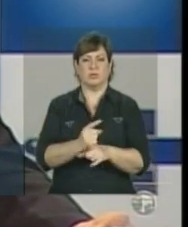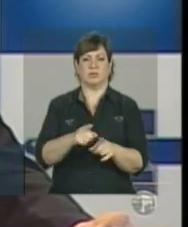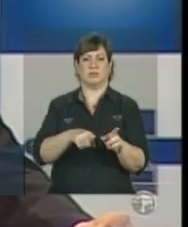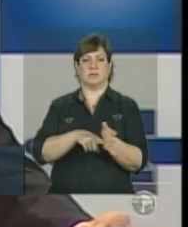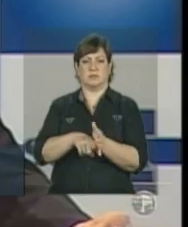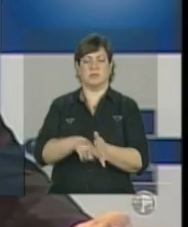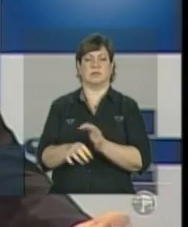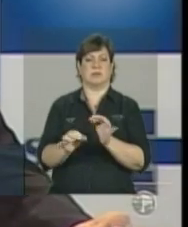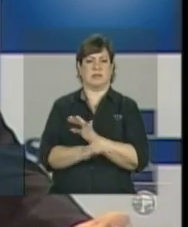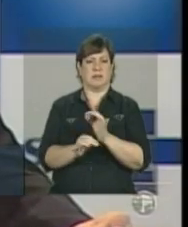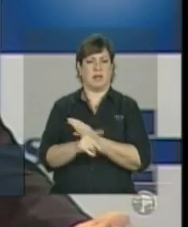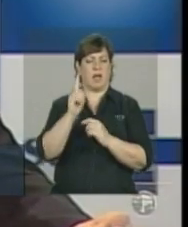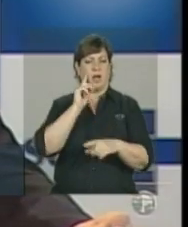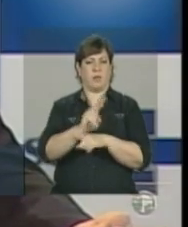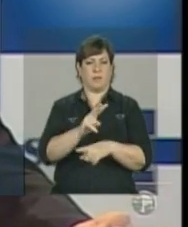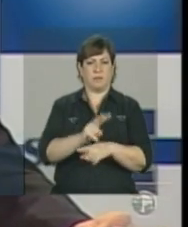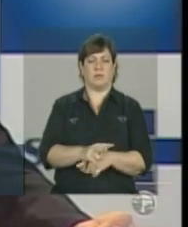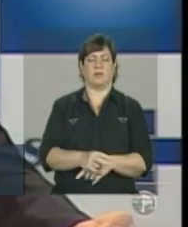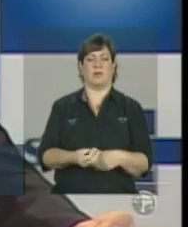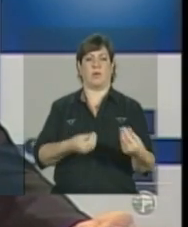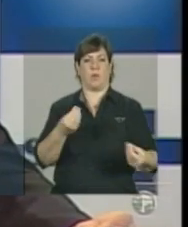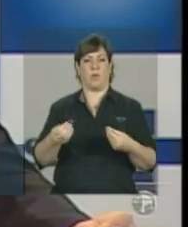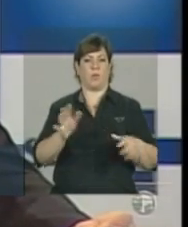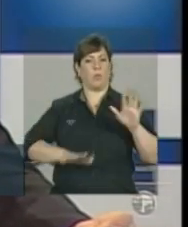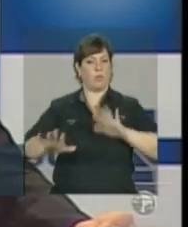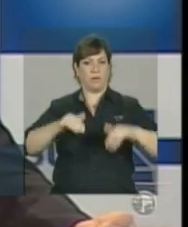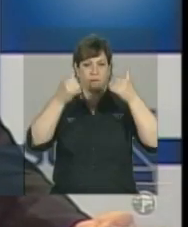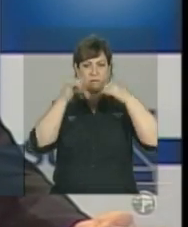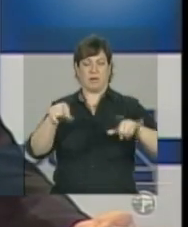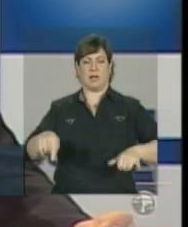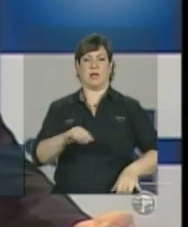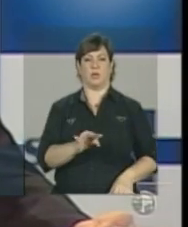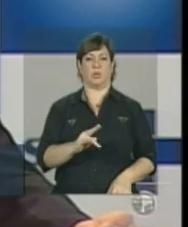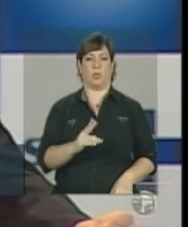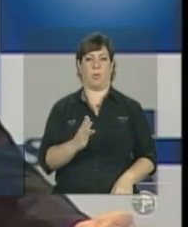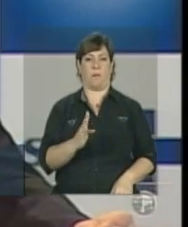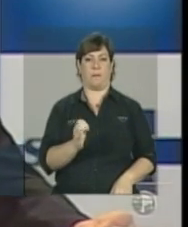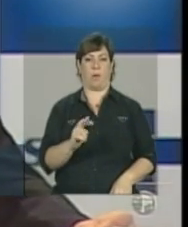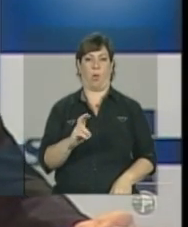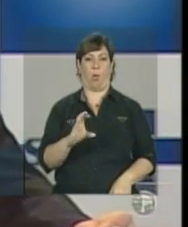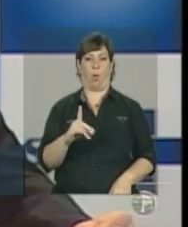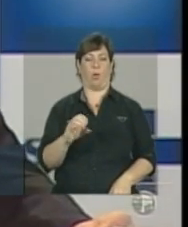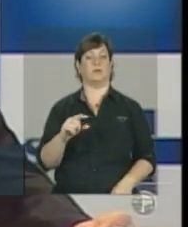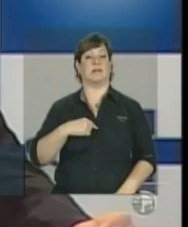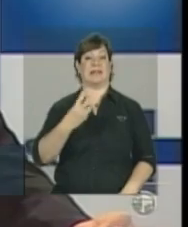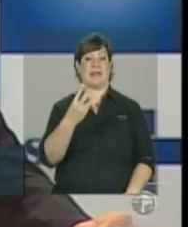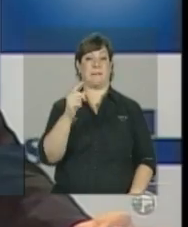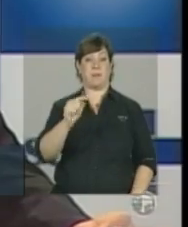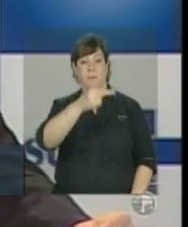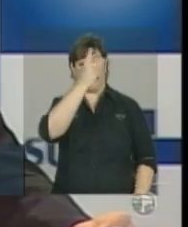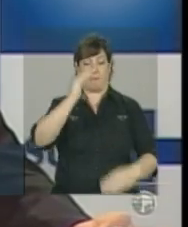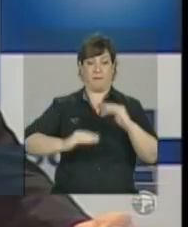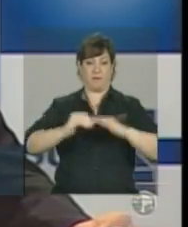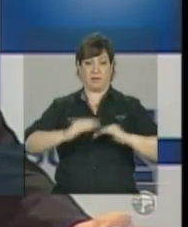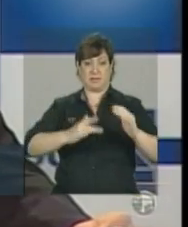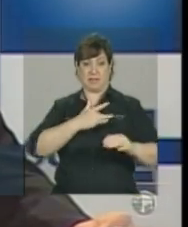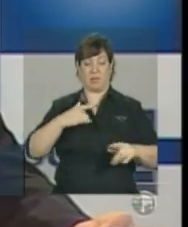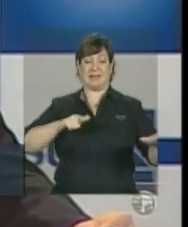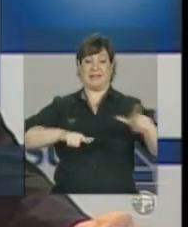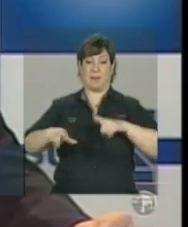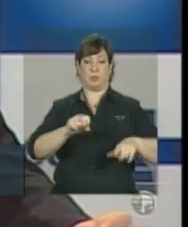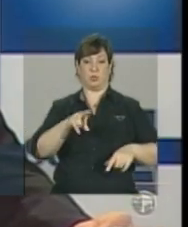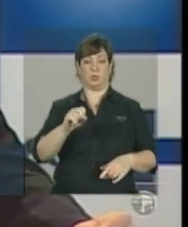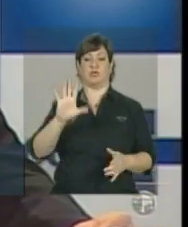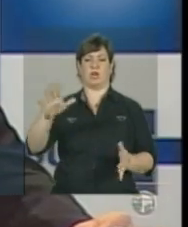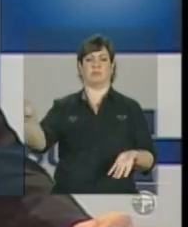tratamento, acompanhamento, vigilância e prevenção à tuberculose. 3 mil profissionais de saúde que trabalham na rede do SUS já